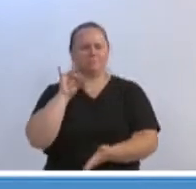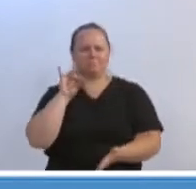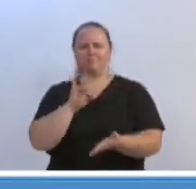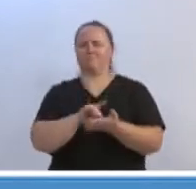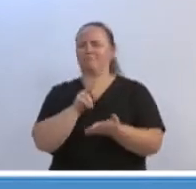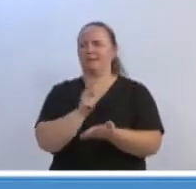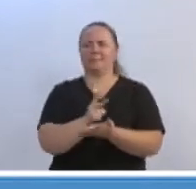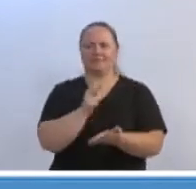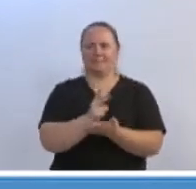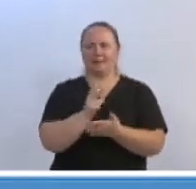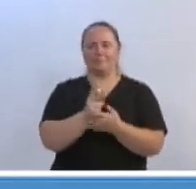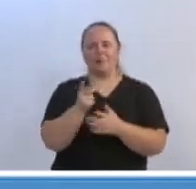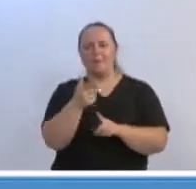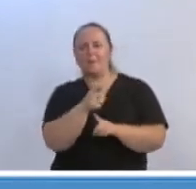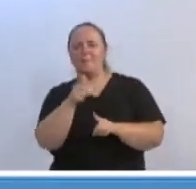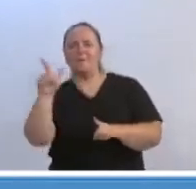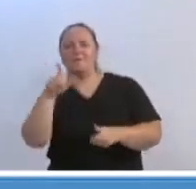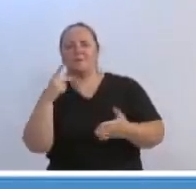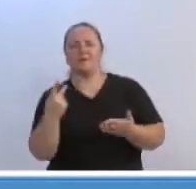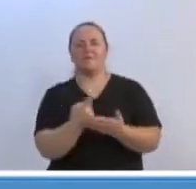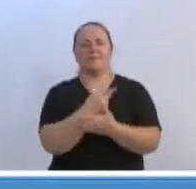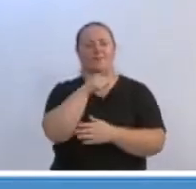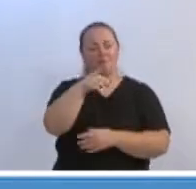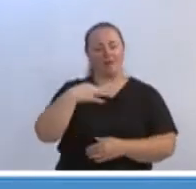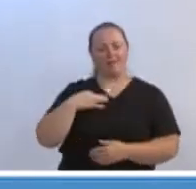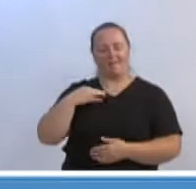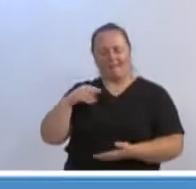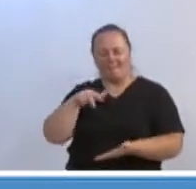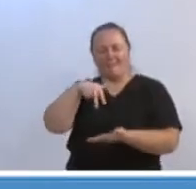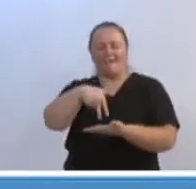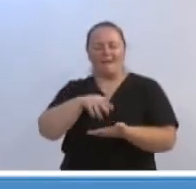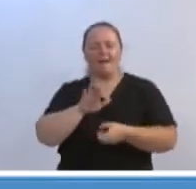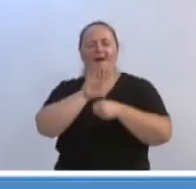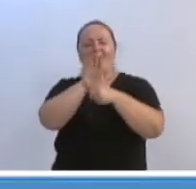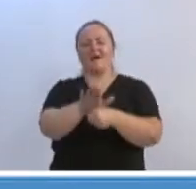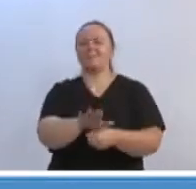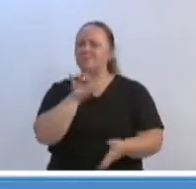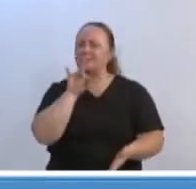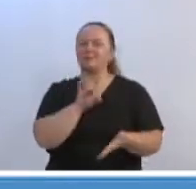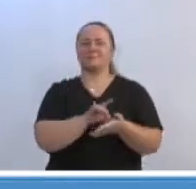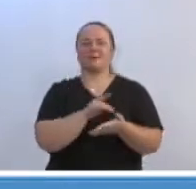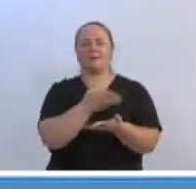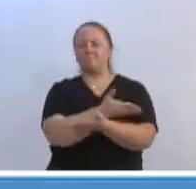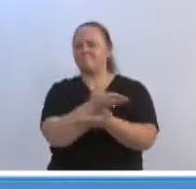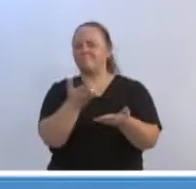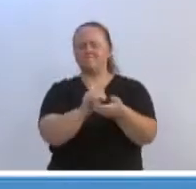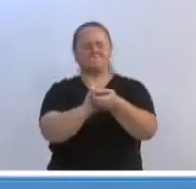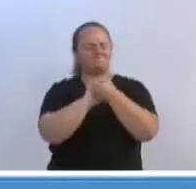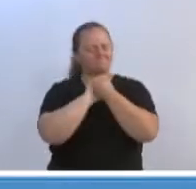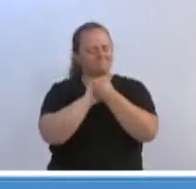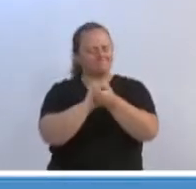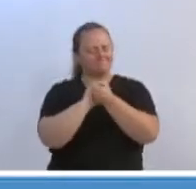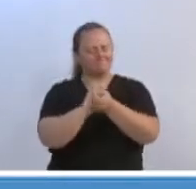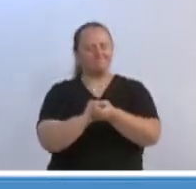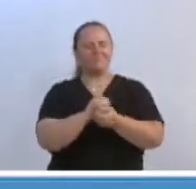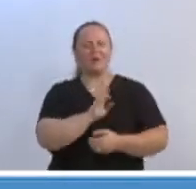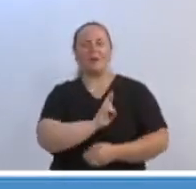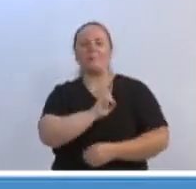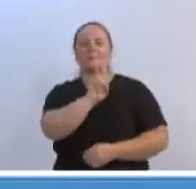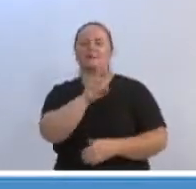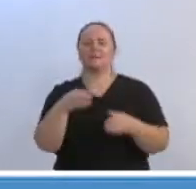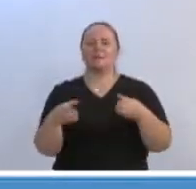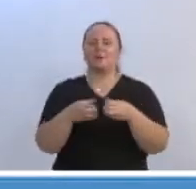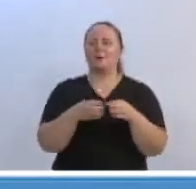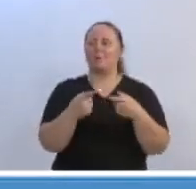Divino, mas em outros eventos beneficentes na cidade de Blumenau. Recebam todos os meus cumprimentos. Em nome da equipe dos